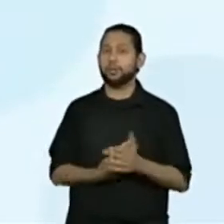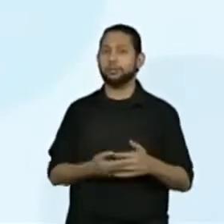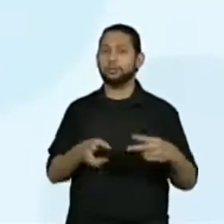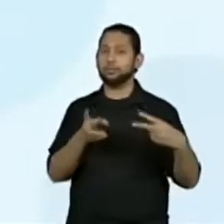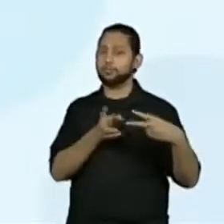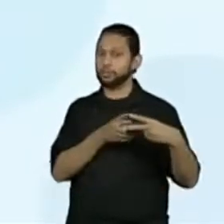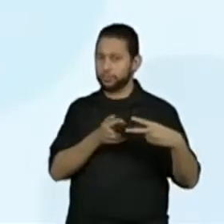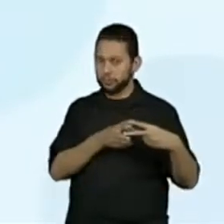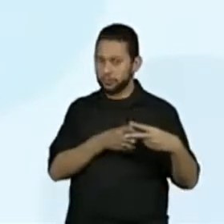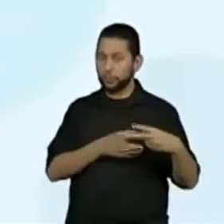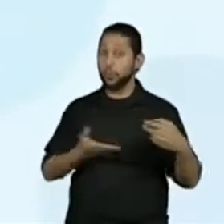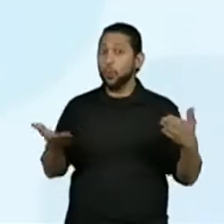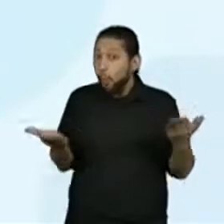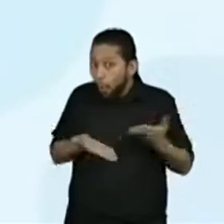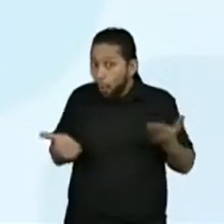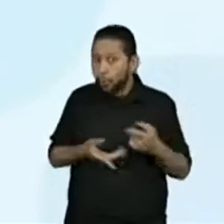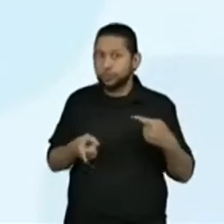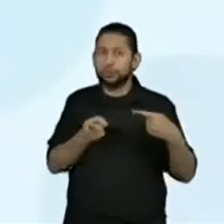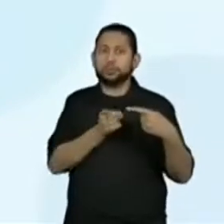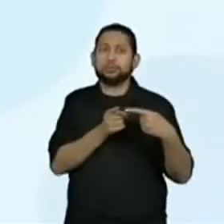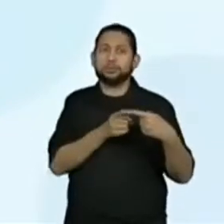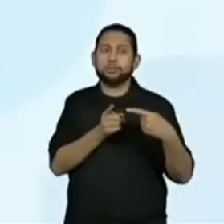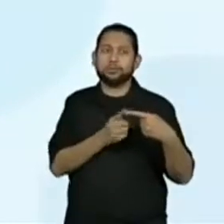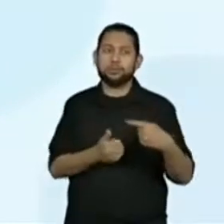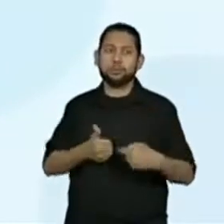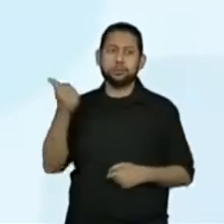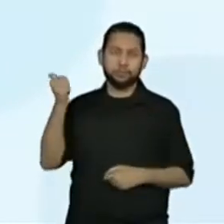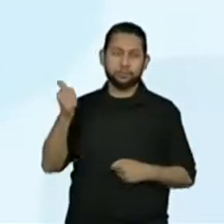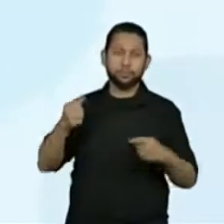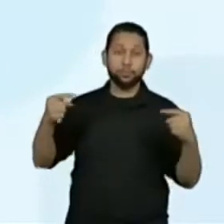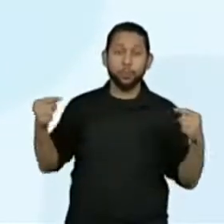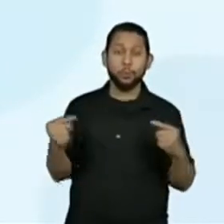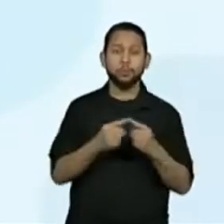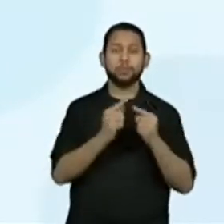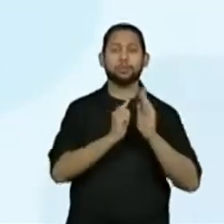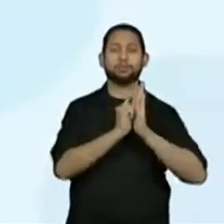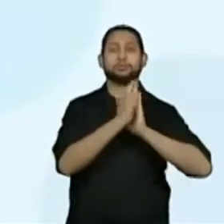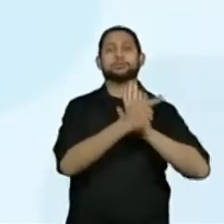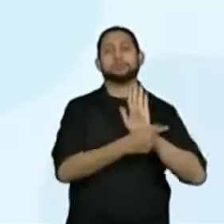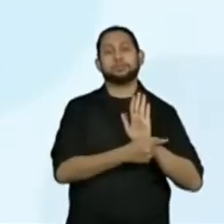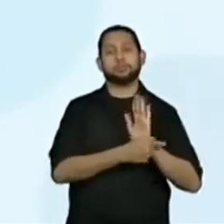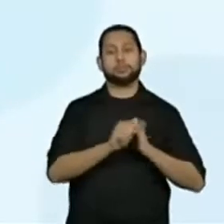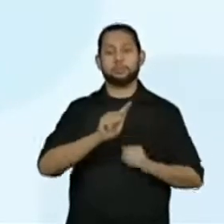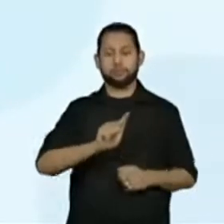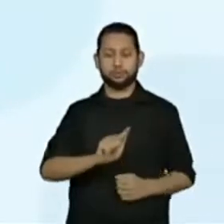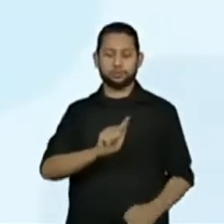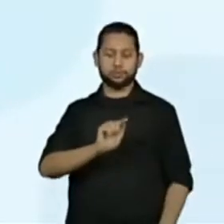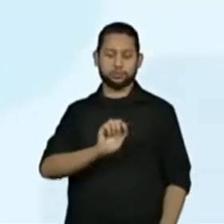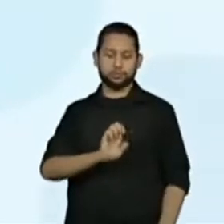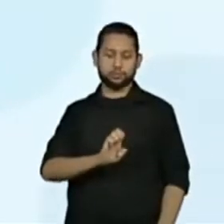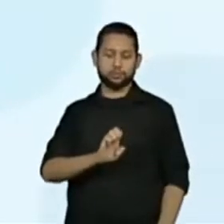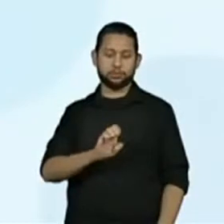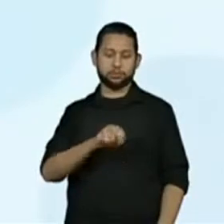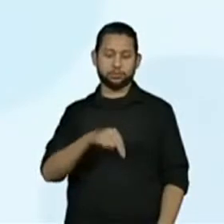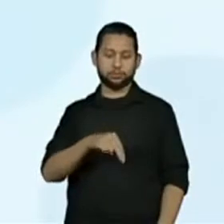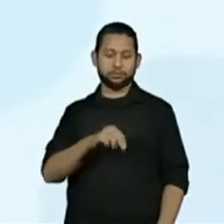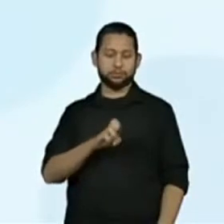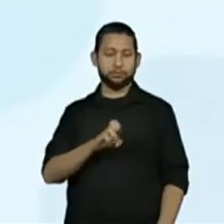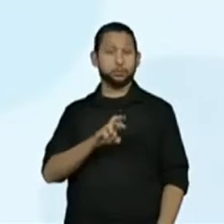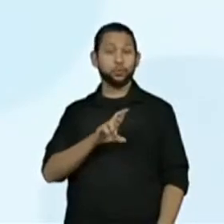e para a aula de hoje, nós nos concentraremos no gênero. Ou seja,